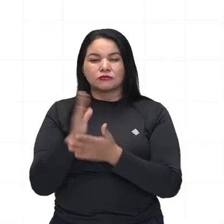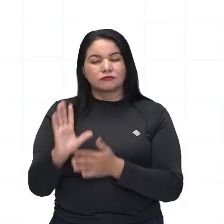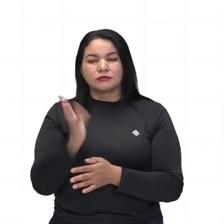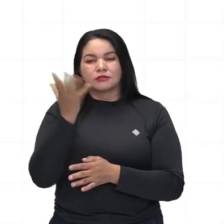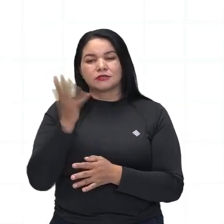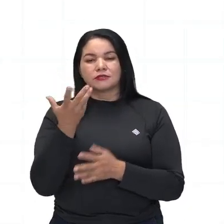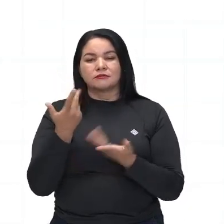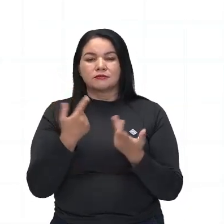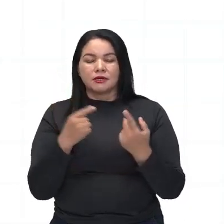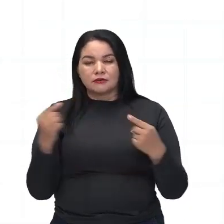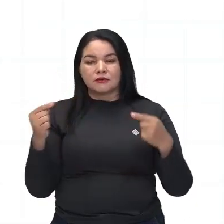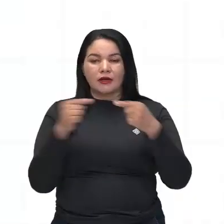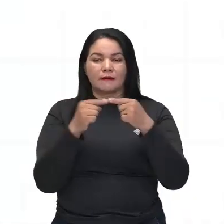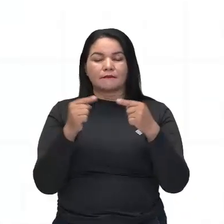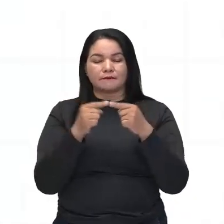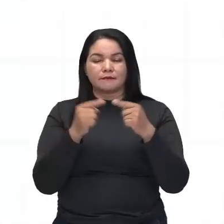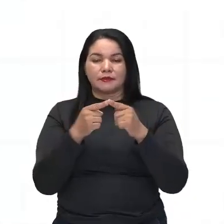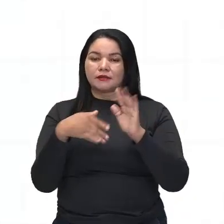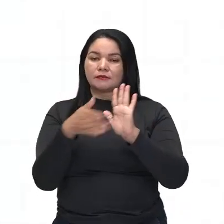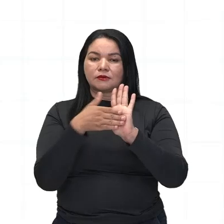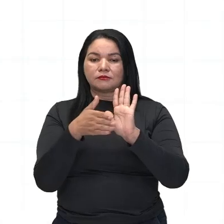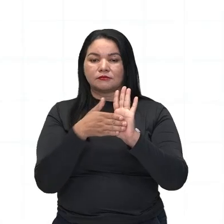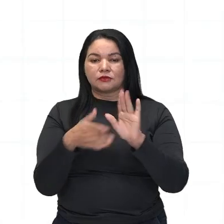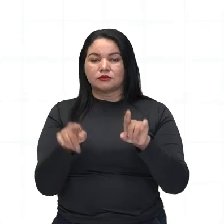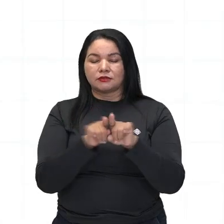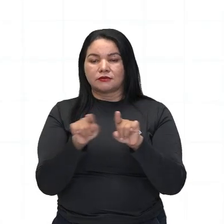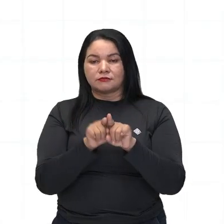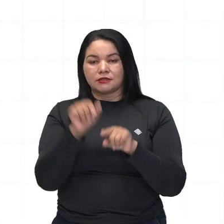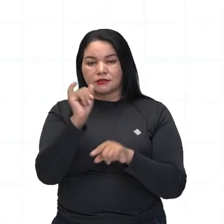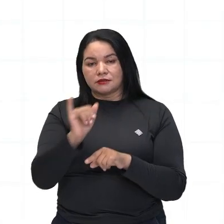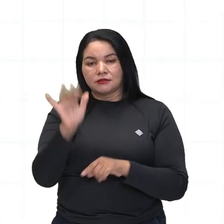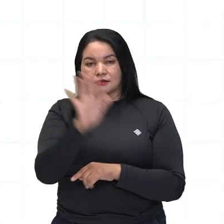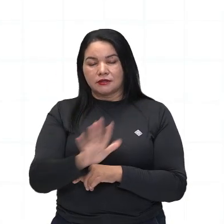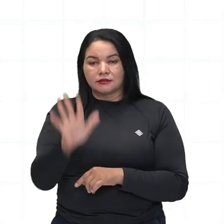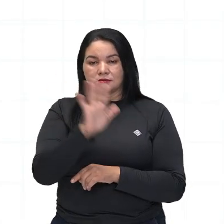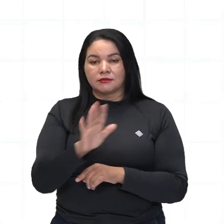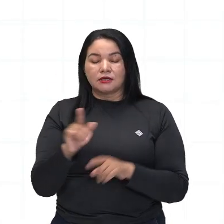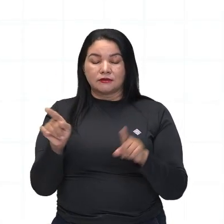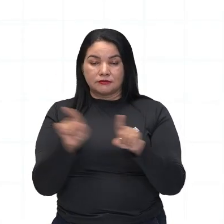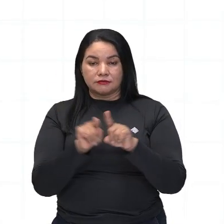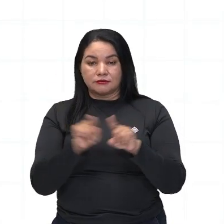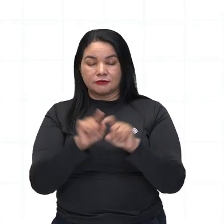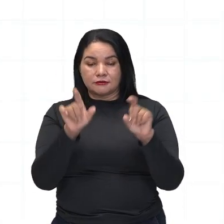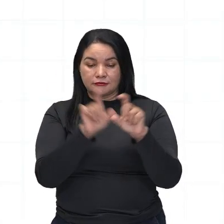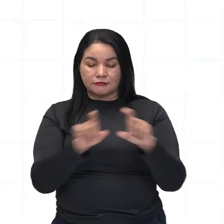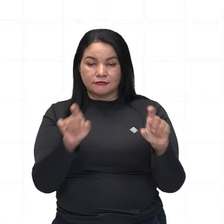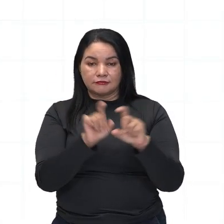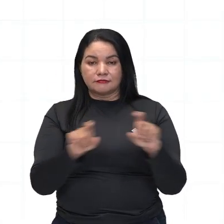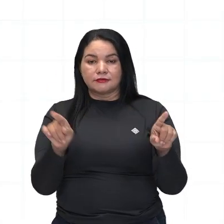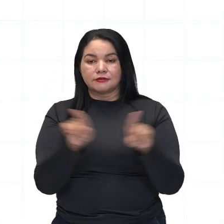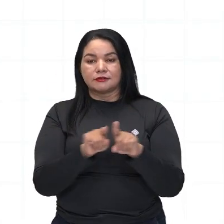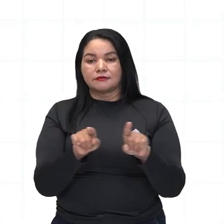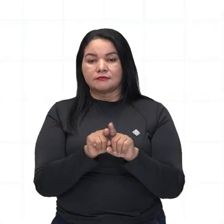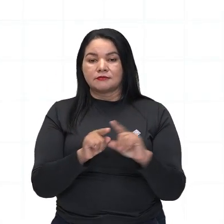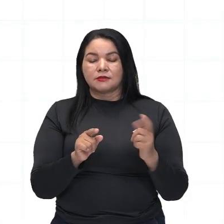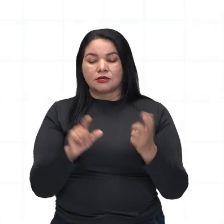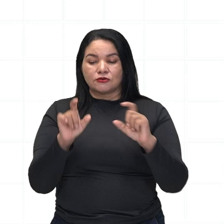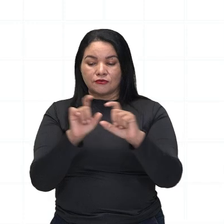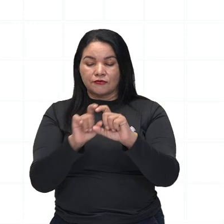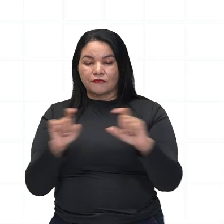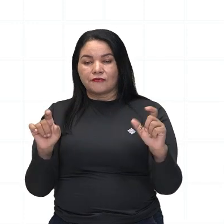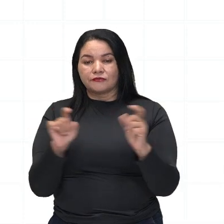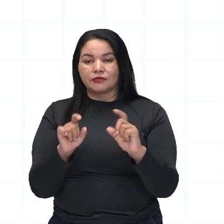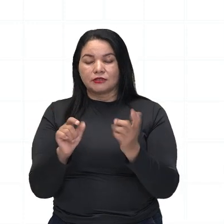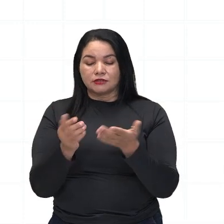E aqui, uma imagem. Então, geralmente, nós temos uma charge, uma capa de revista, uma tirinha